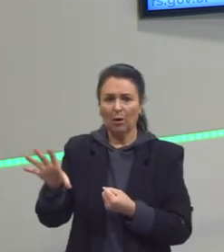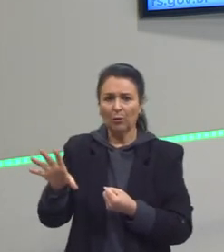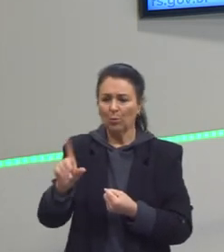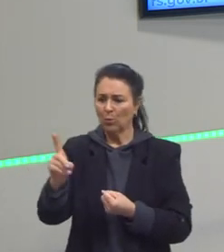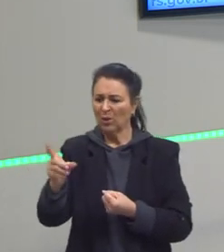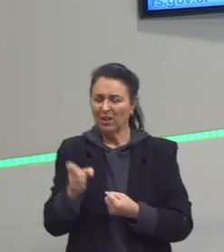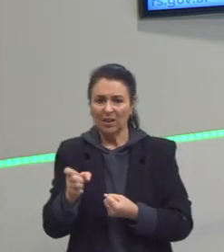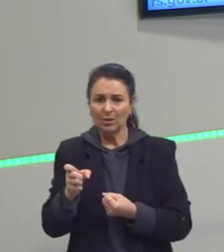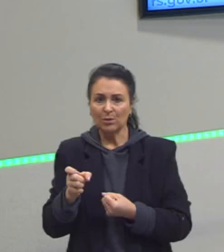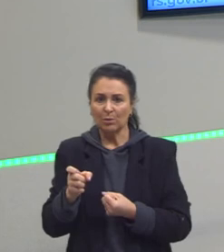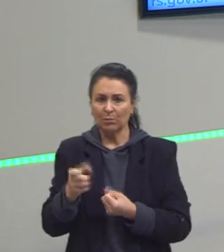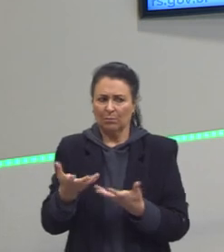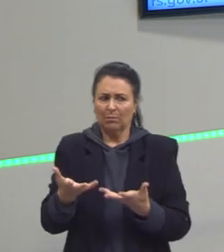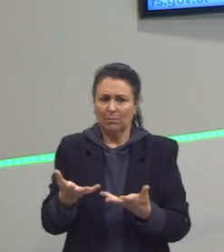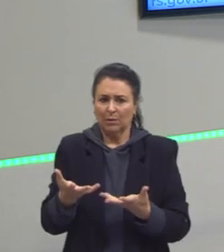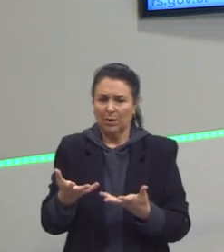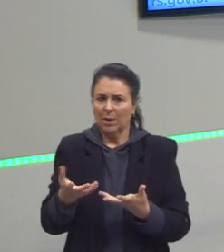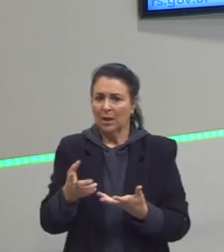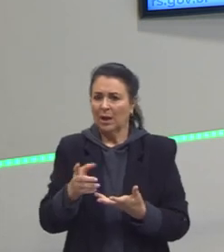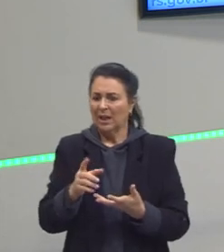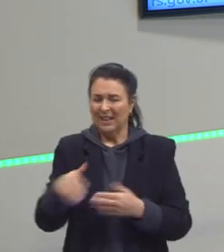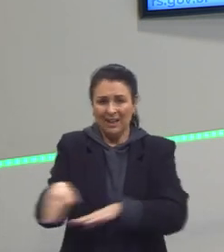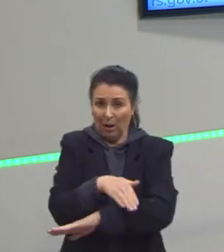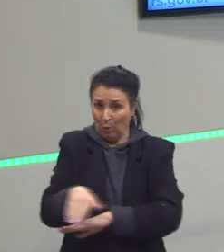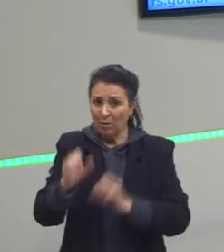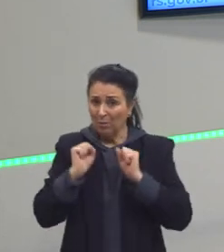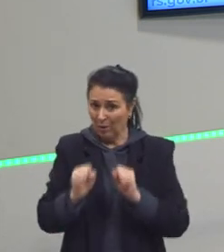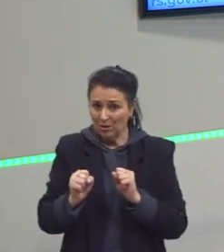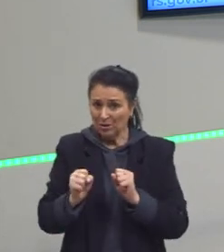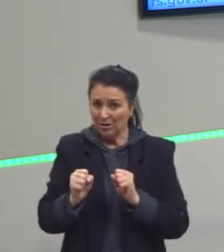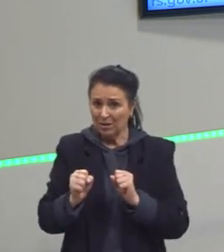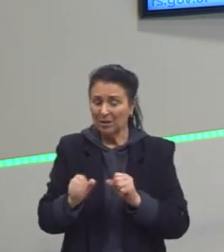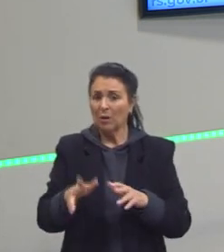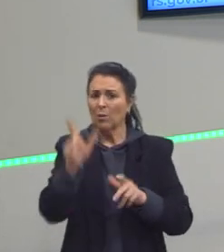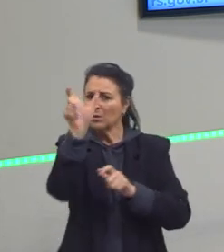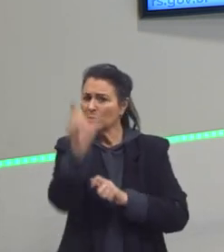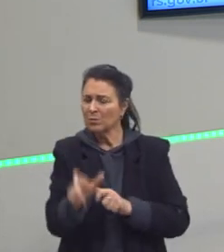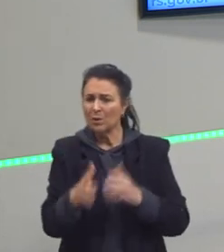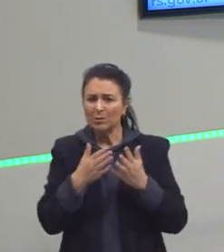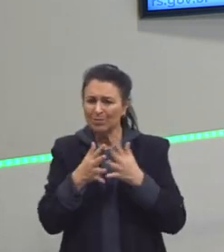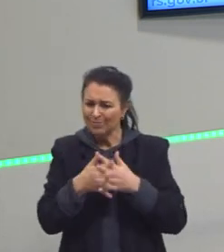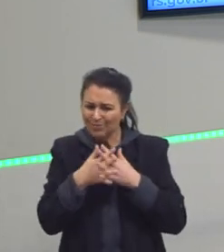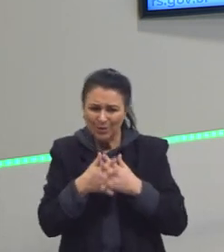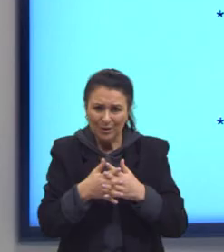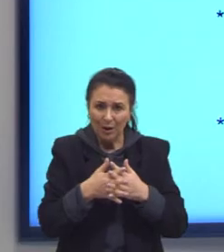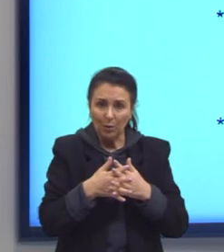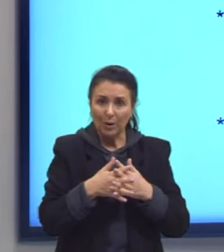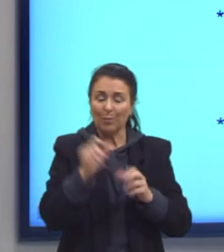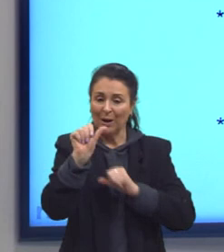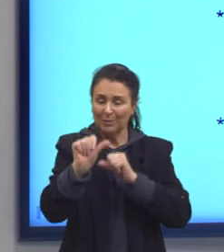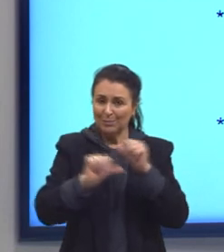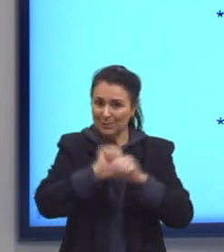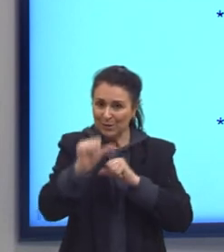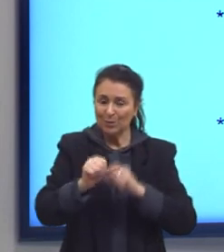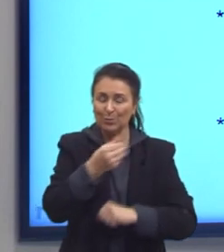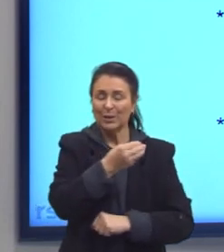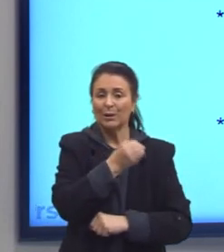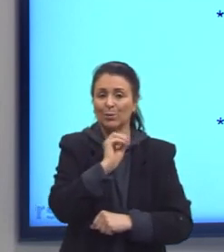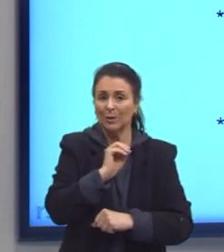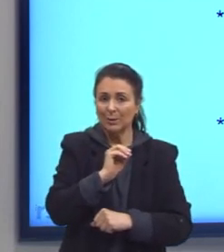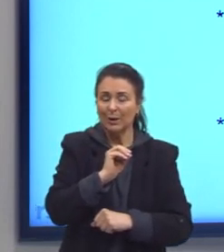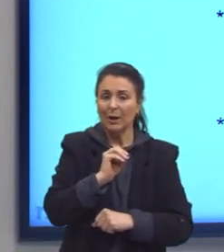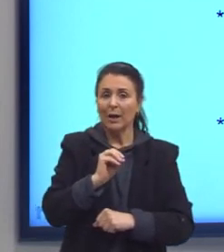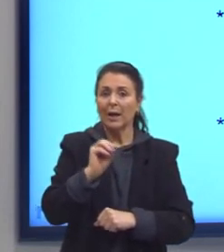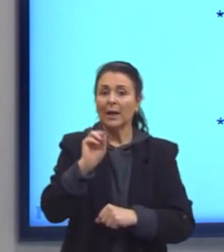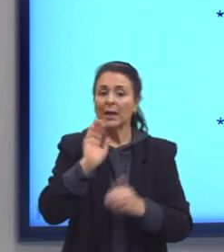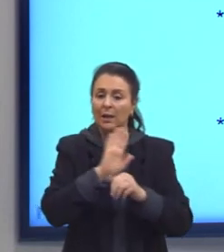o público com o privado, não só na questão do emprego, mas também nas relações sociais. Mas essa é a principal contribuição do Sérgio Buarque do